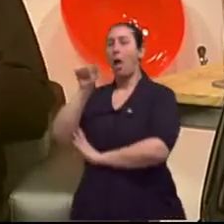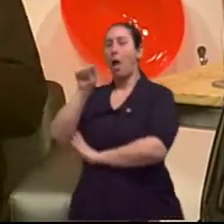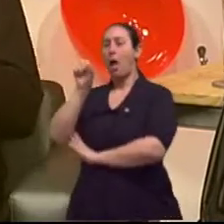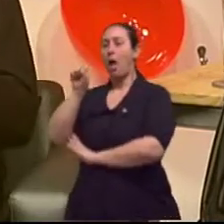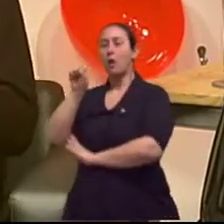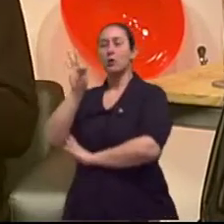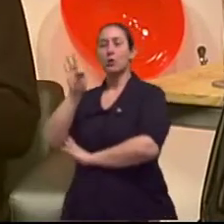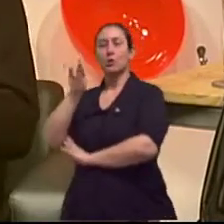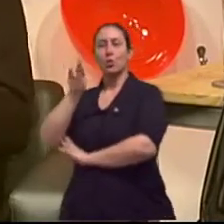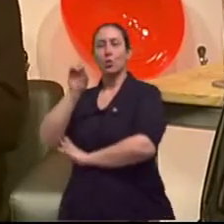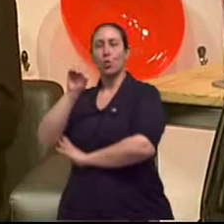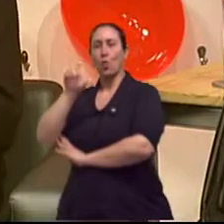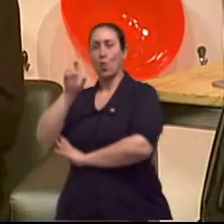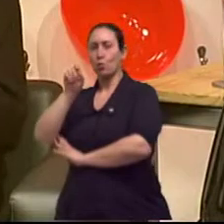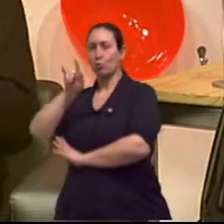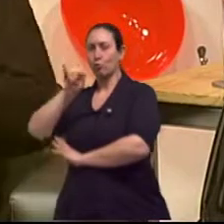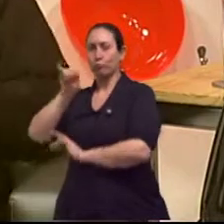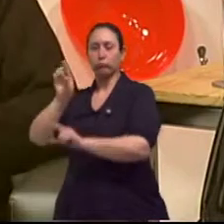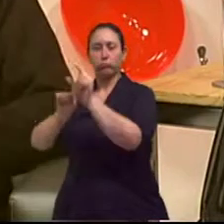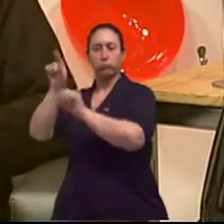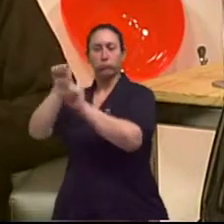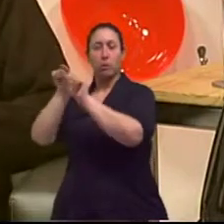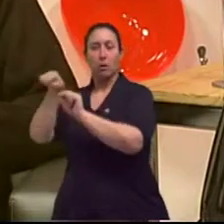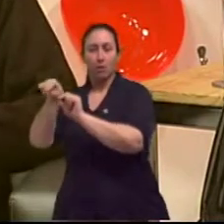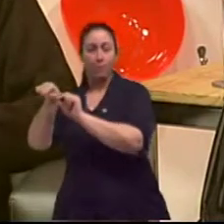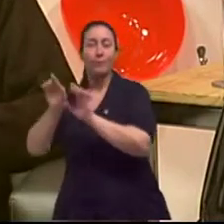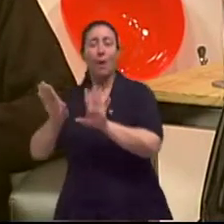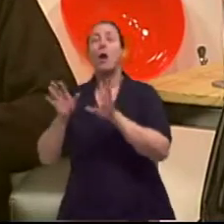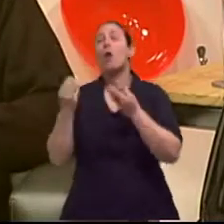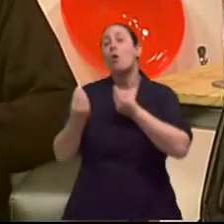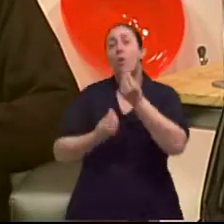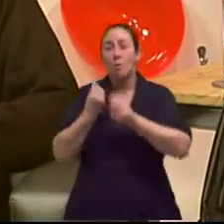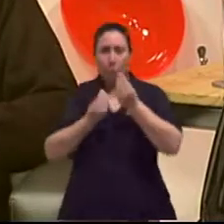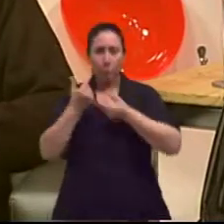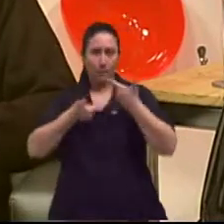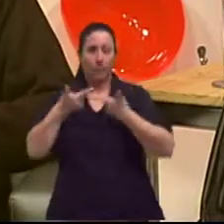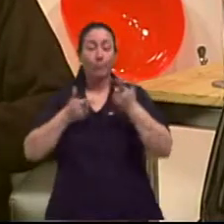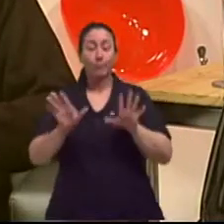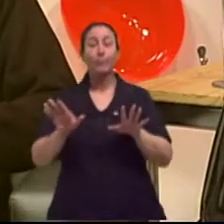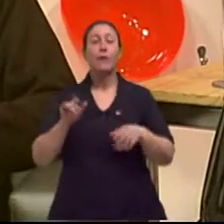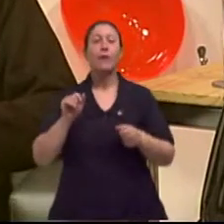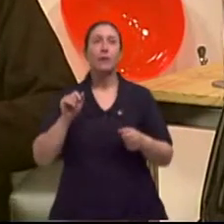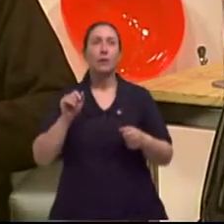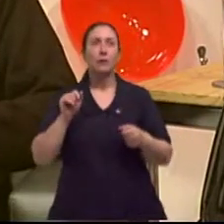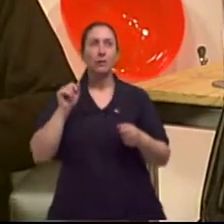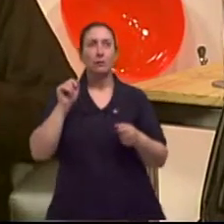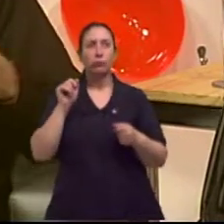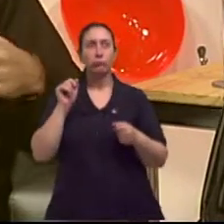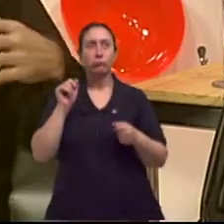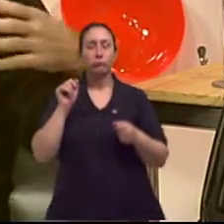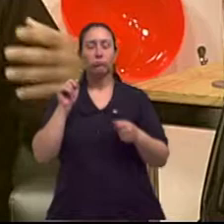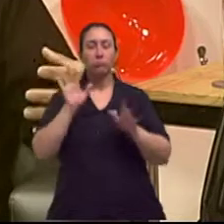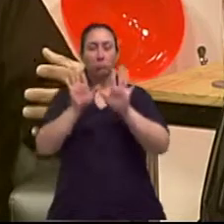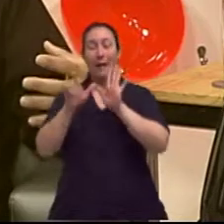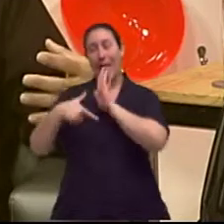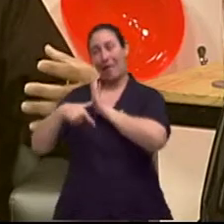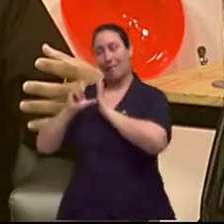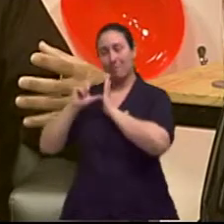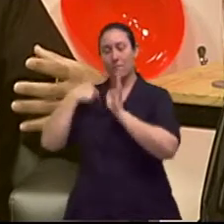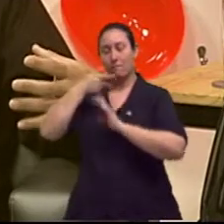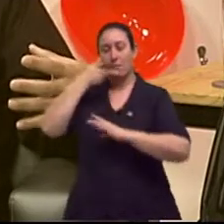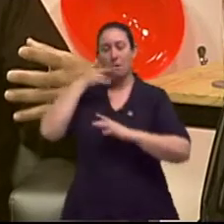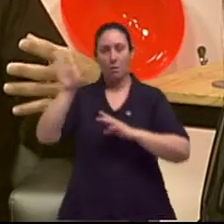astrológicos dentro dessa linha. Então, como é que nós trabalhamos? Por exemplo, nós vamos trabalhar, antes de falar do